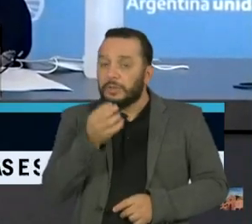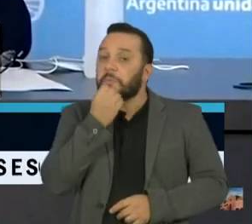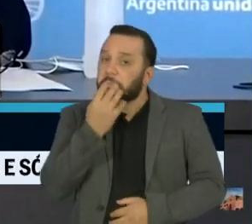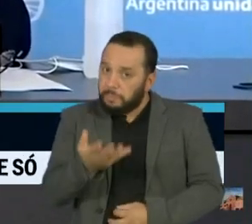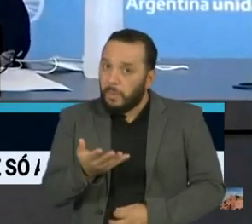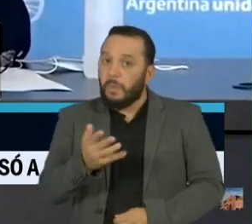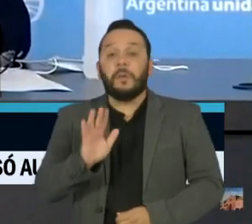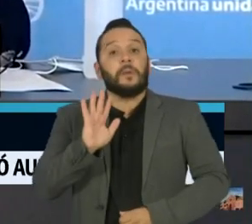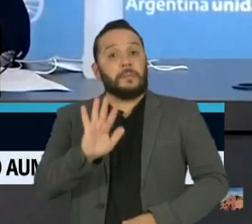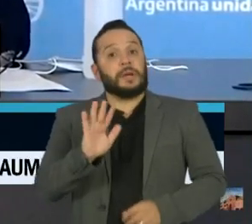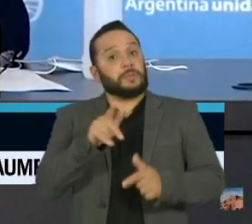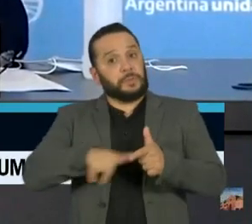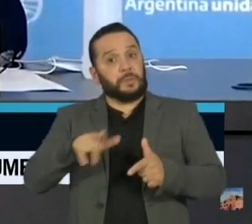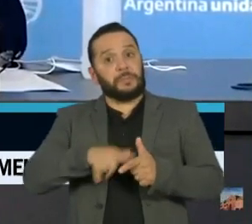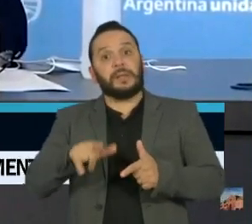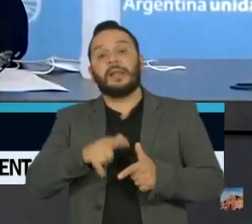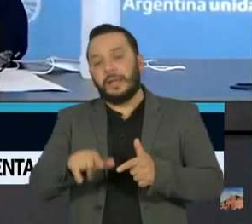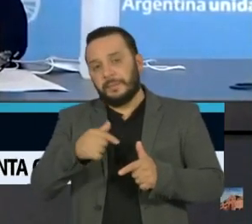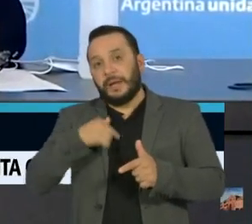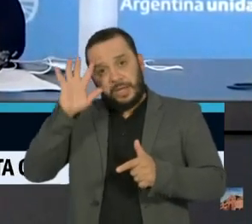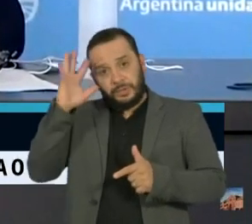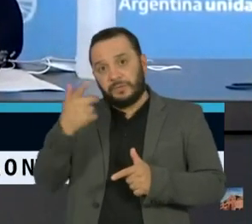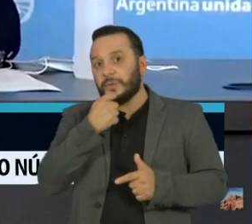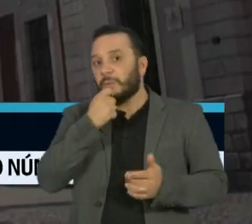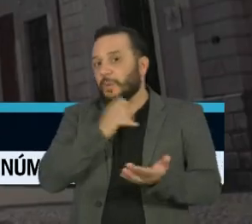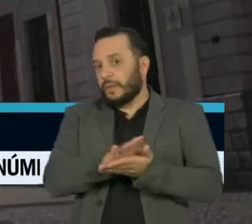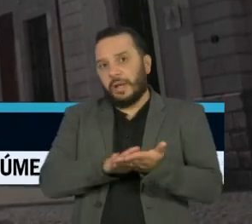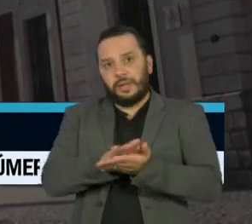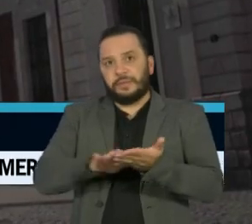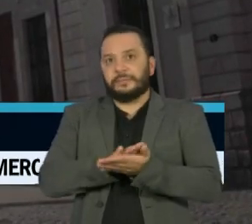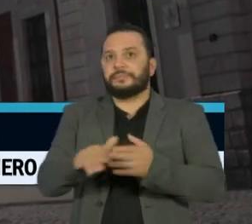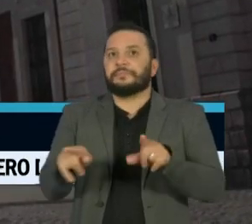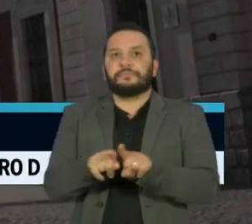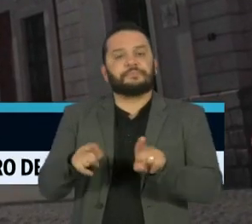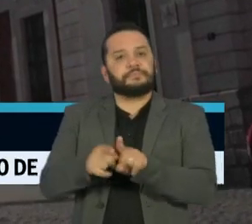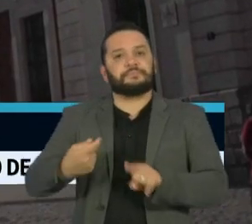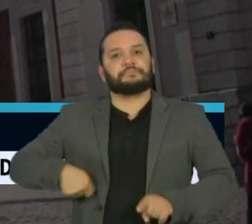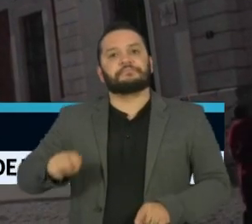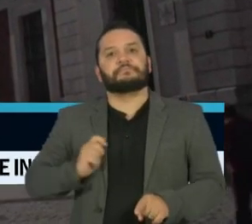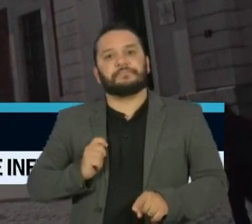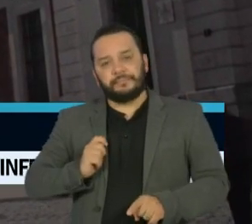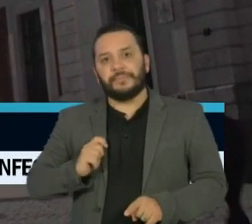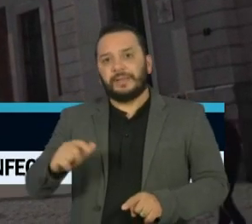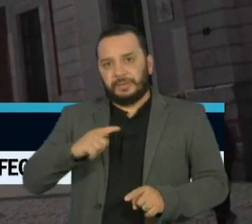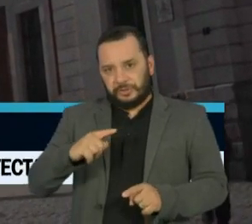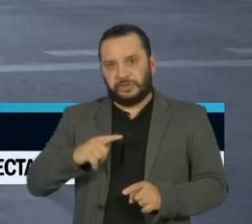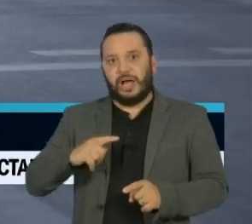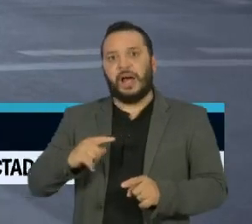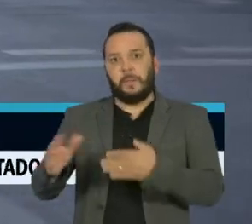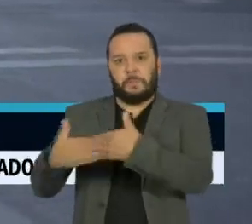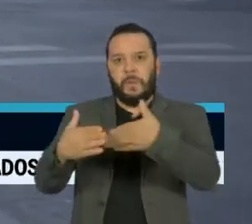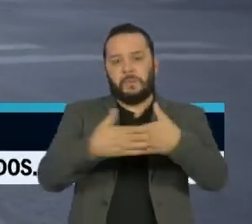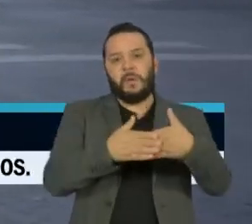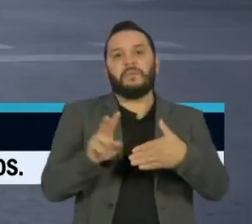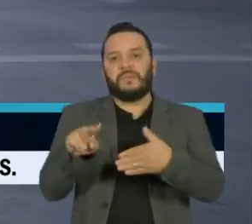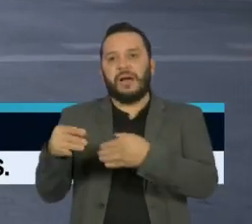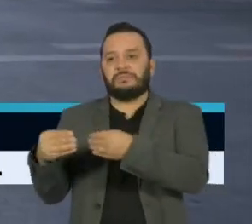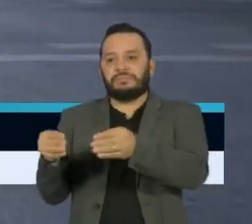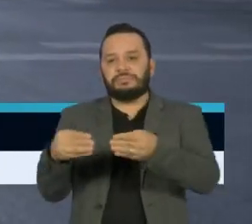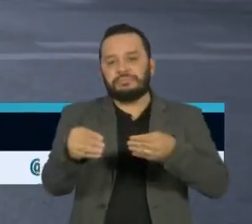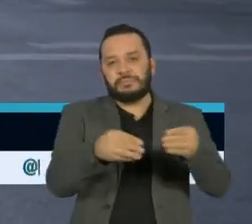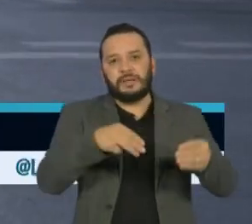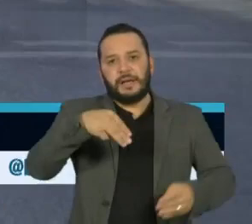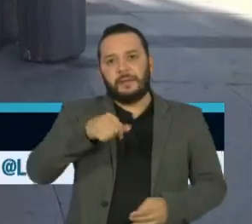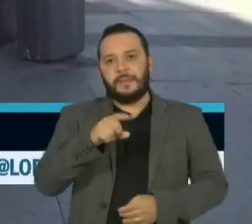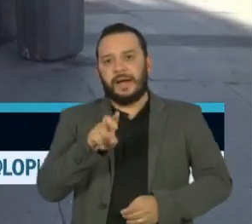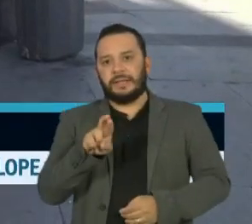bons, mas o problema ainda está longe de ser superado. A Espanha vai aliviar as medidas de restrição em Madrid e Barcelona,